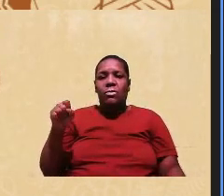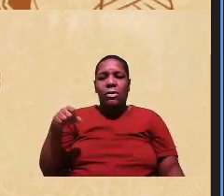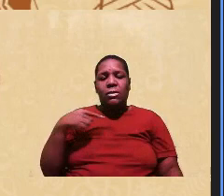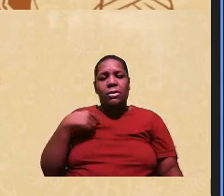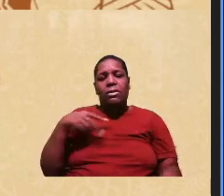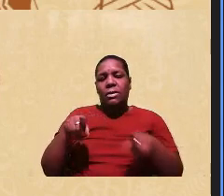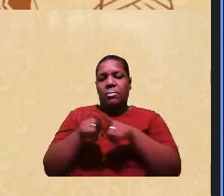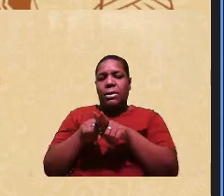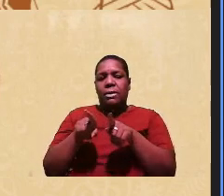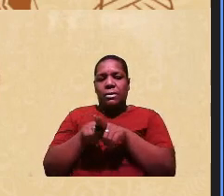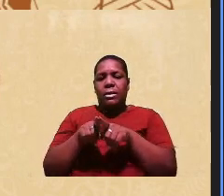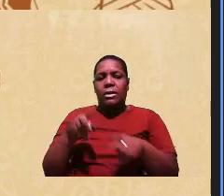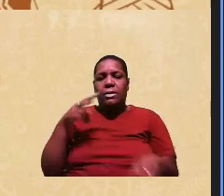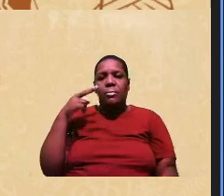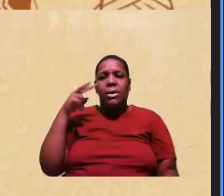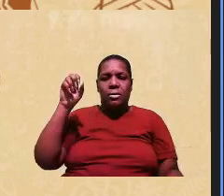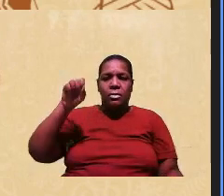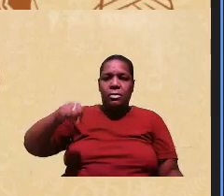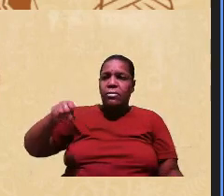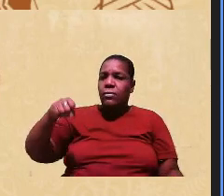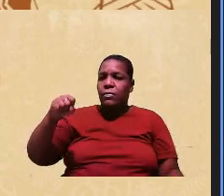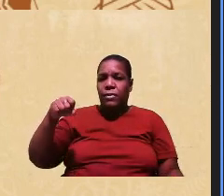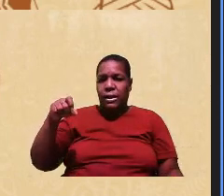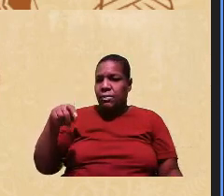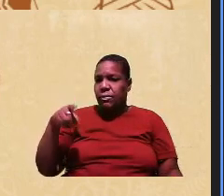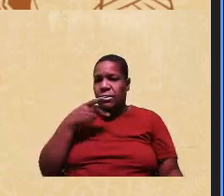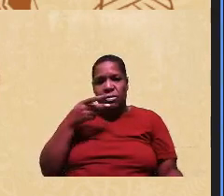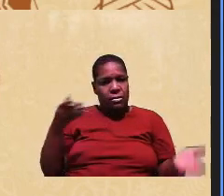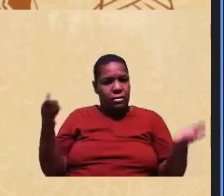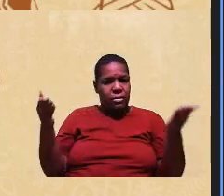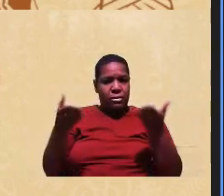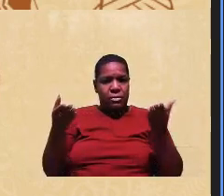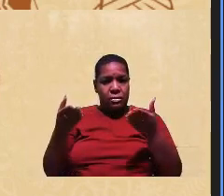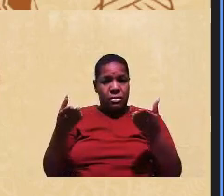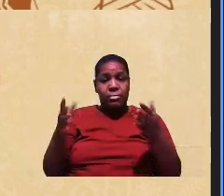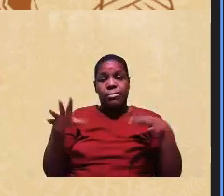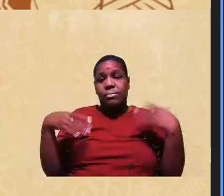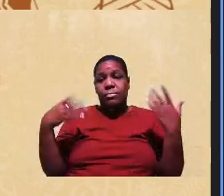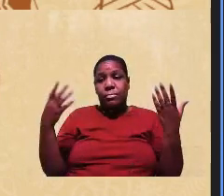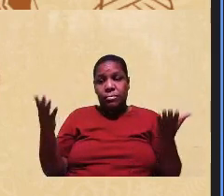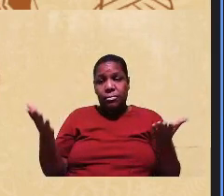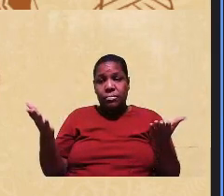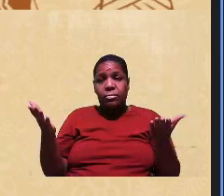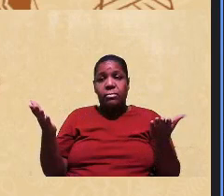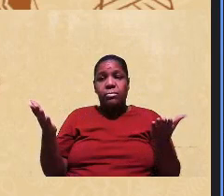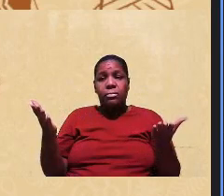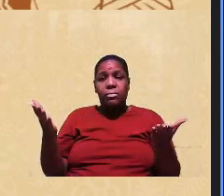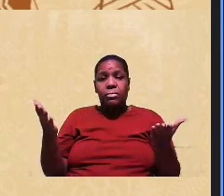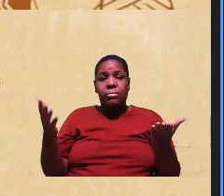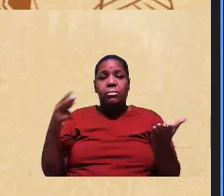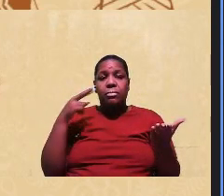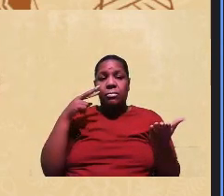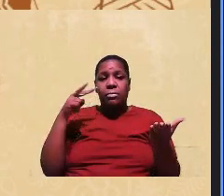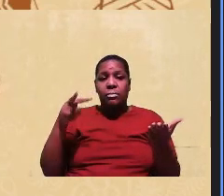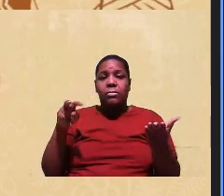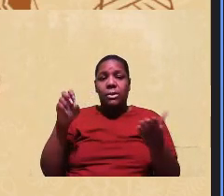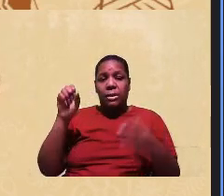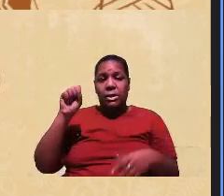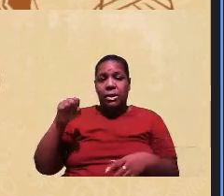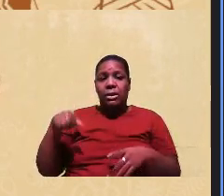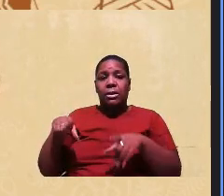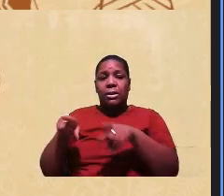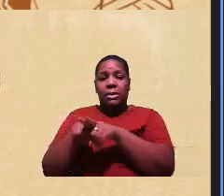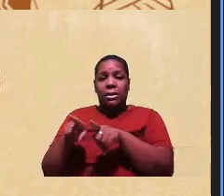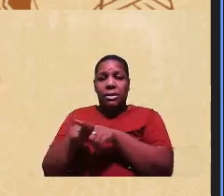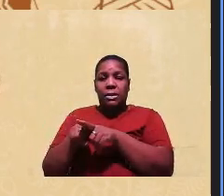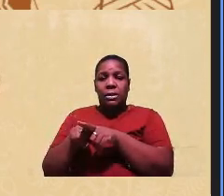Eu falei, sério, você é um negro por dentro, como será isso, né, gente? Enfim, mas também há de se considerar, sim, que nós somos pessoas